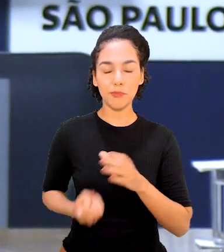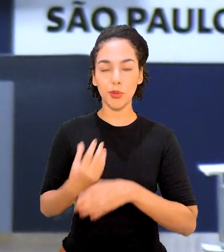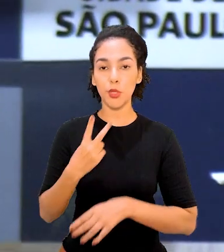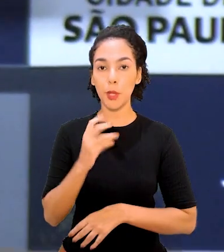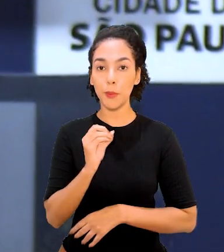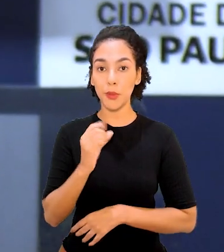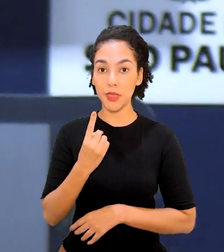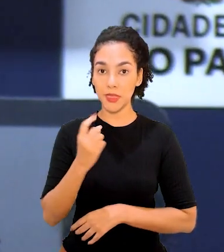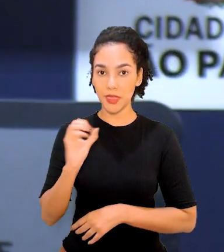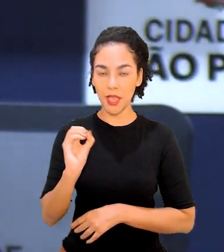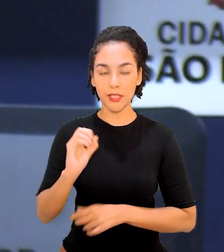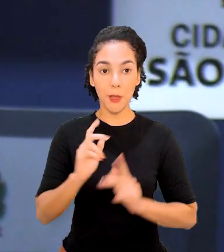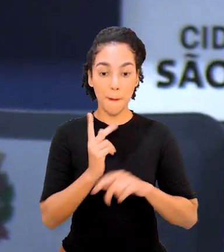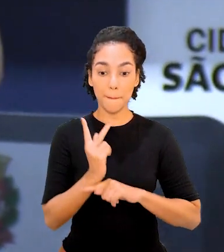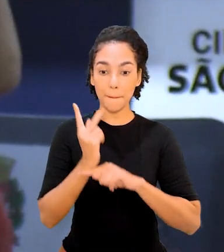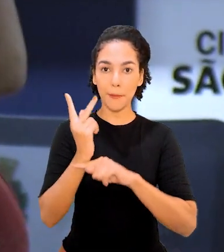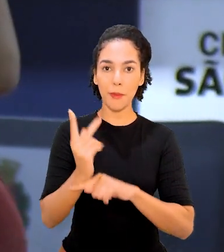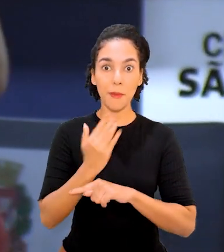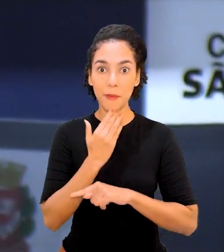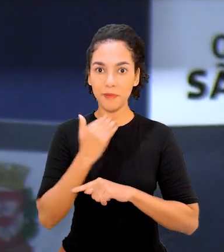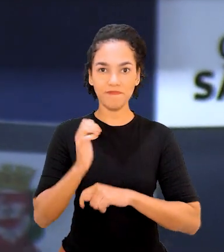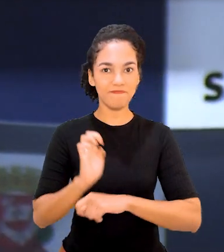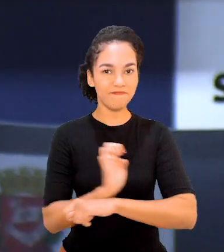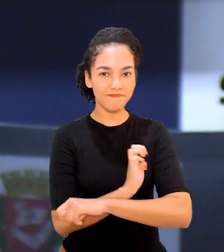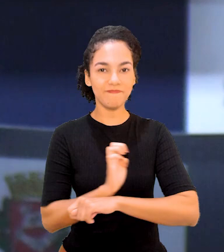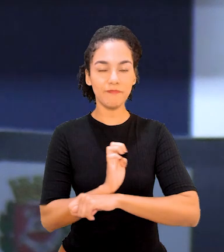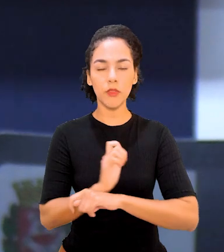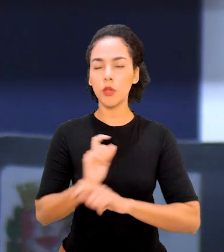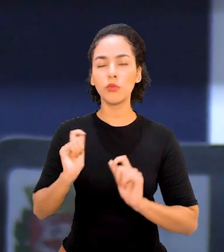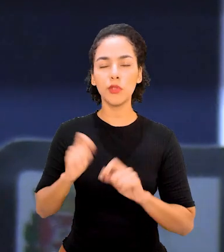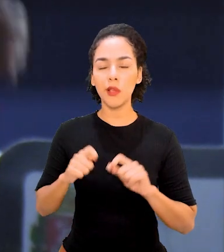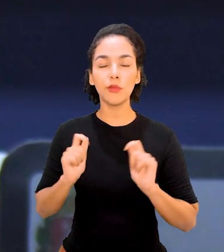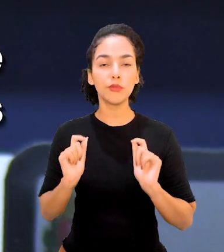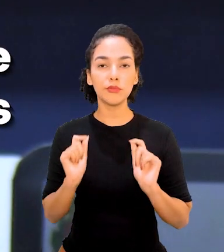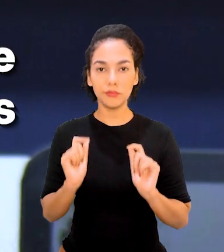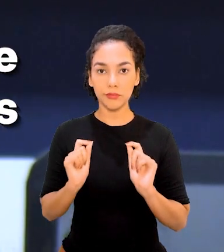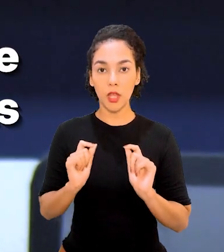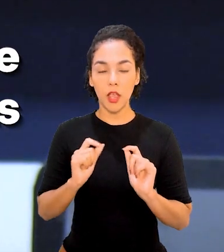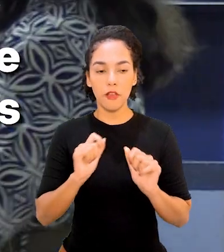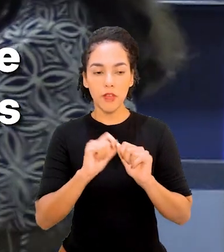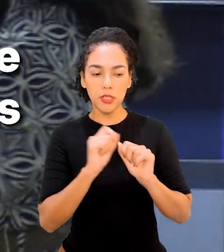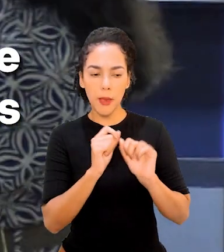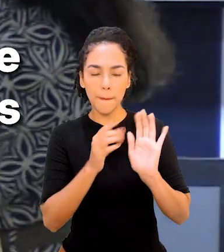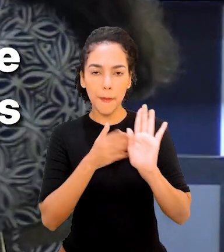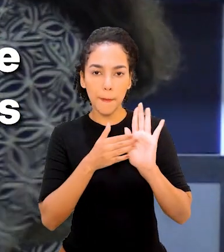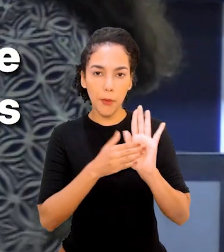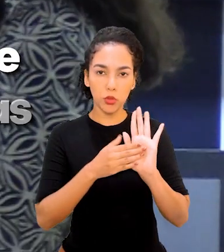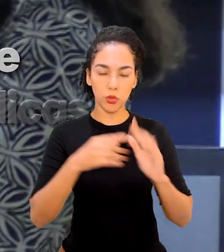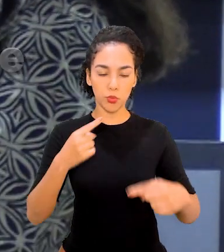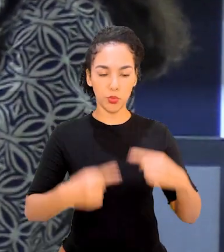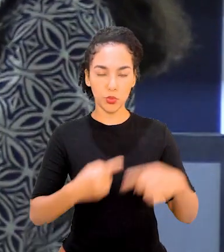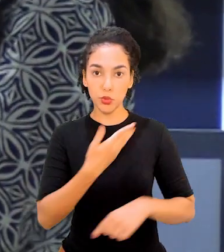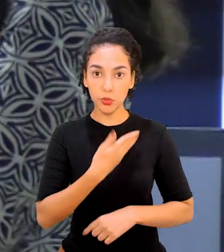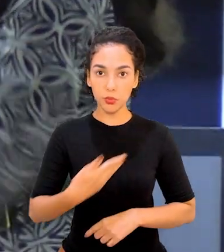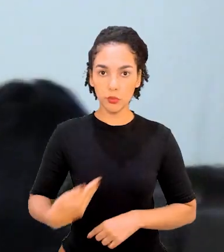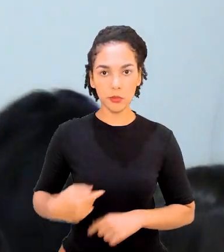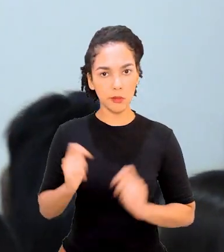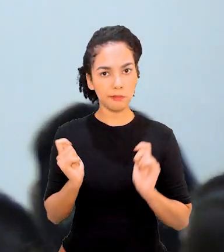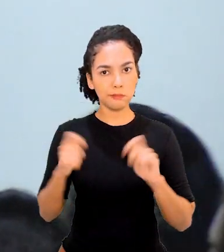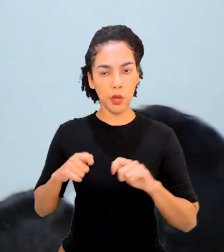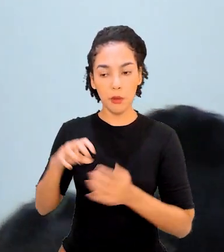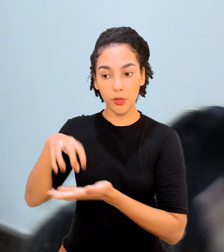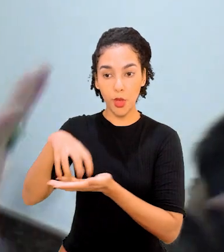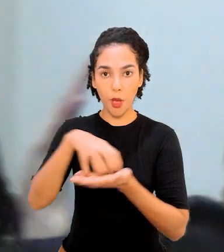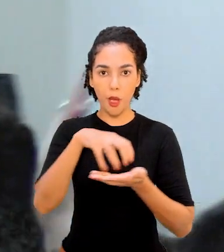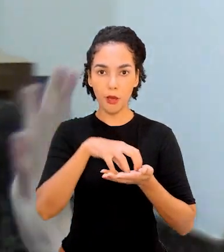Melhores Práticas de Estágio. O prêmio proporciona aos estudantes elaborarem propostas de políticas públicas que possam ser